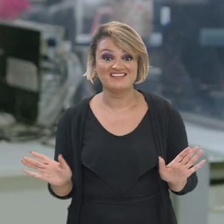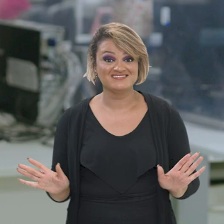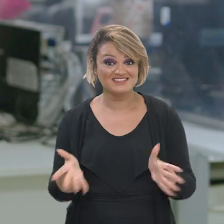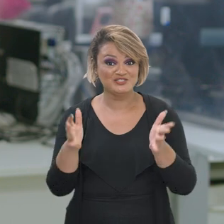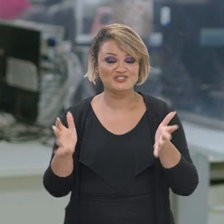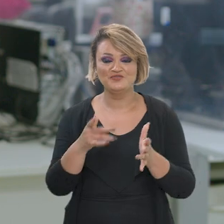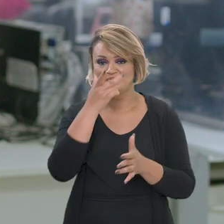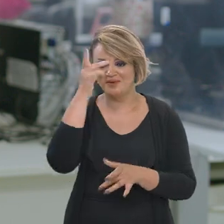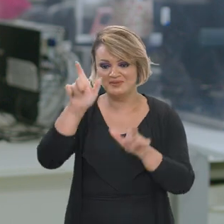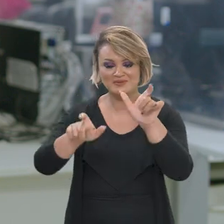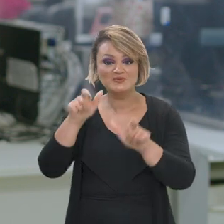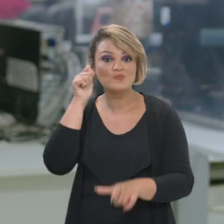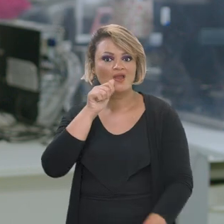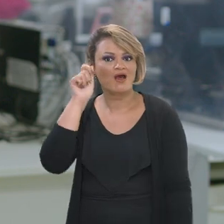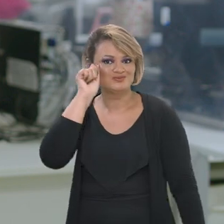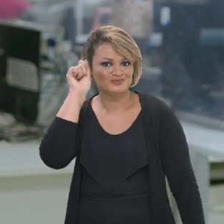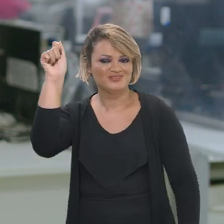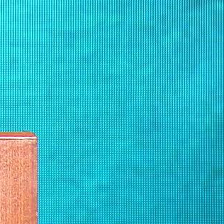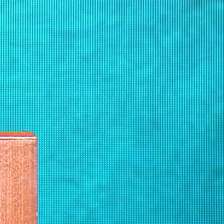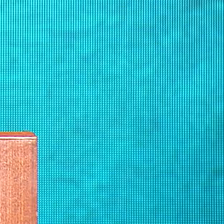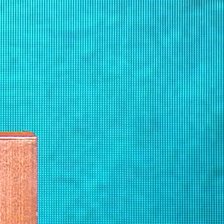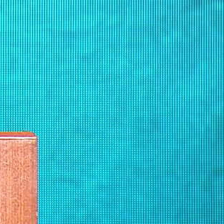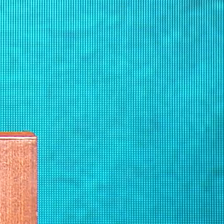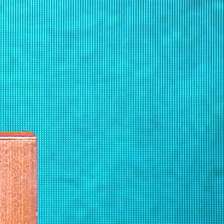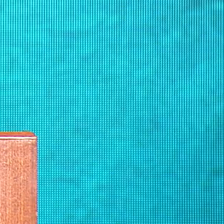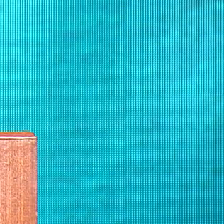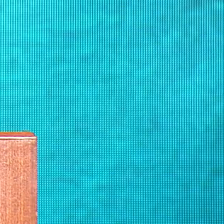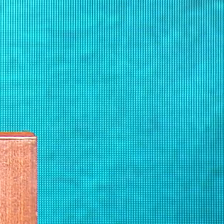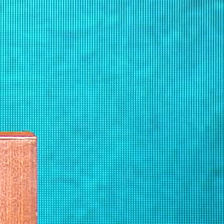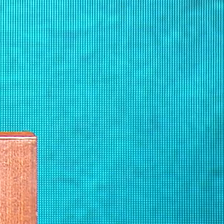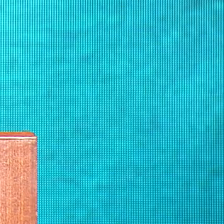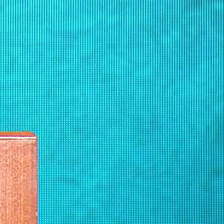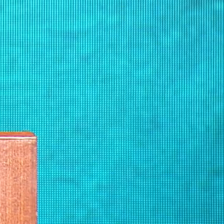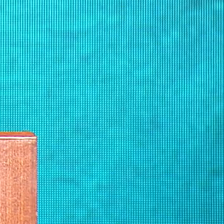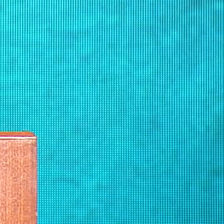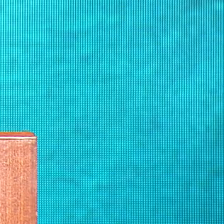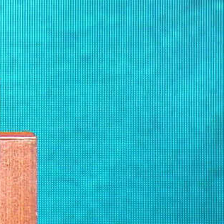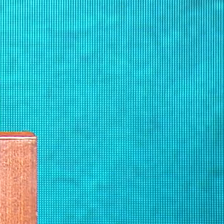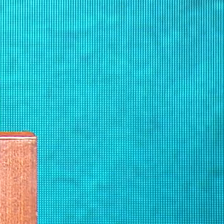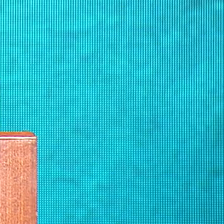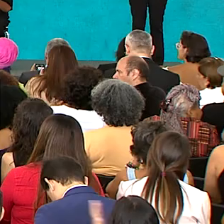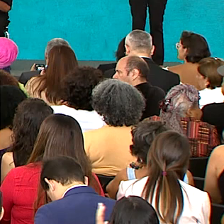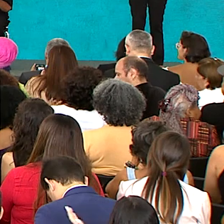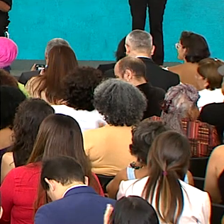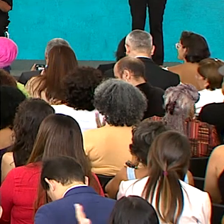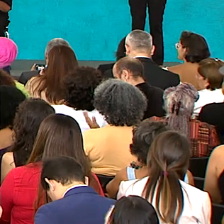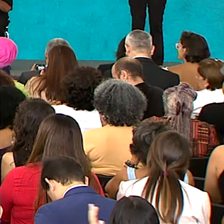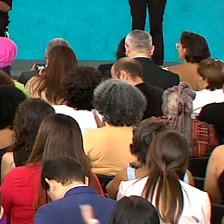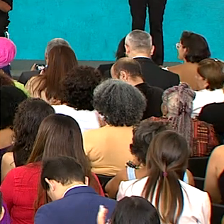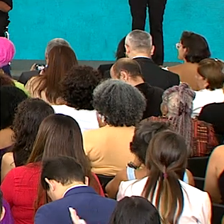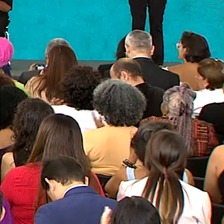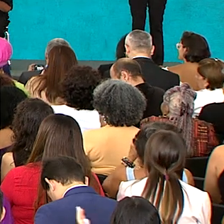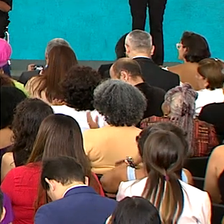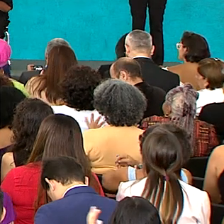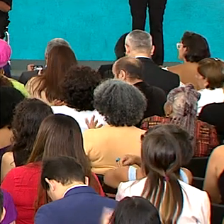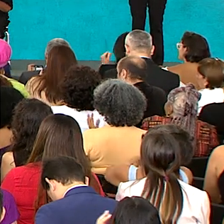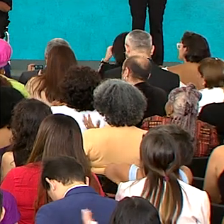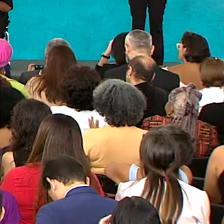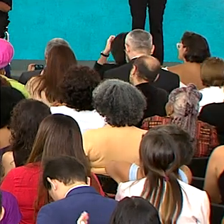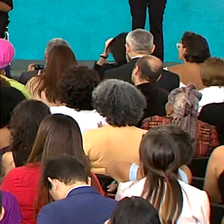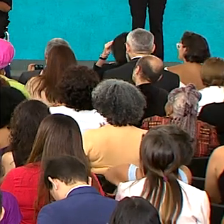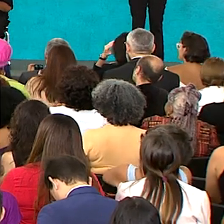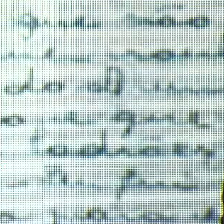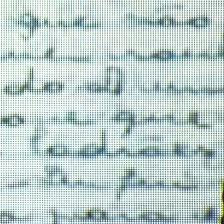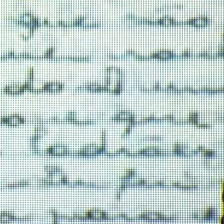Olá, incentivo para autoras. O governo lançou hoje o prêmio Carolina Maria de Jesus de literatura produzida por